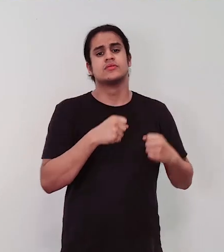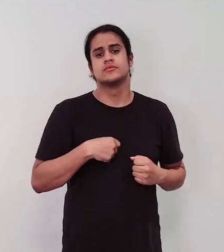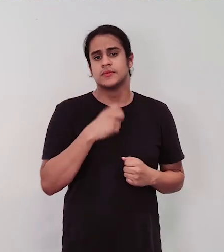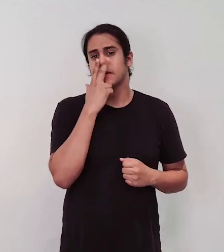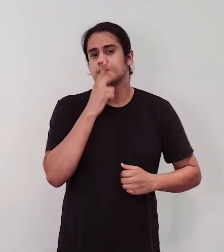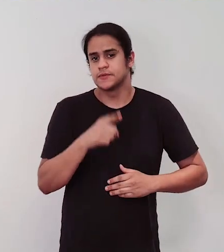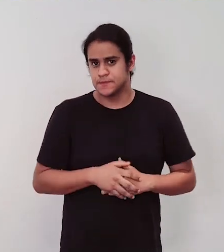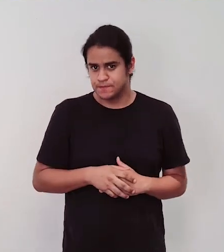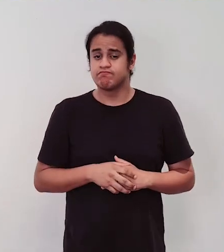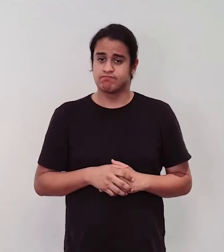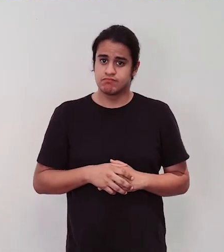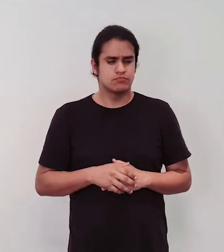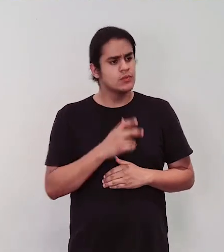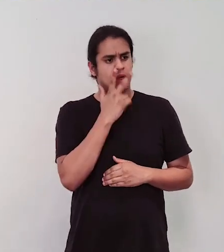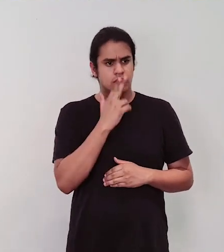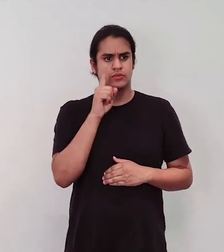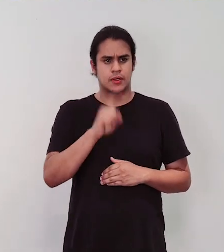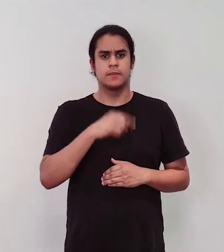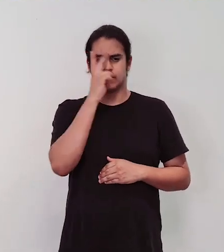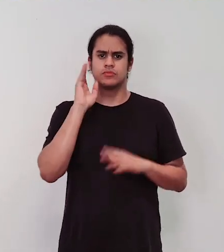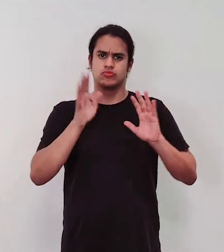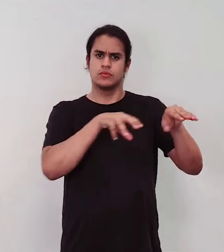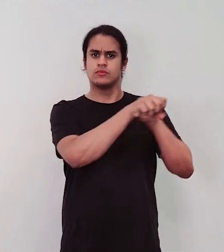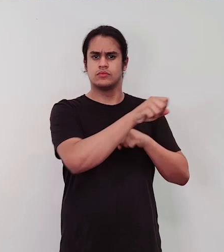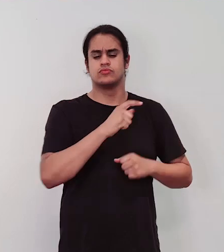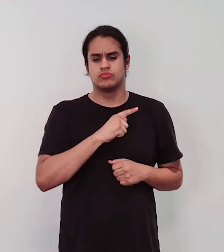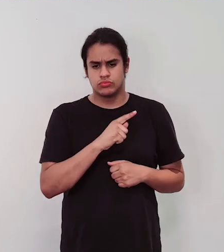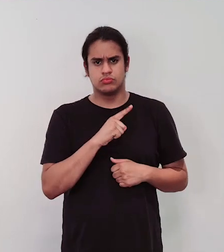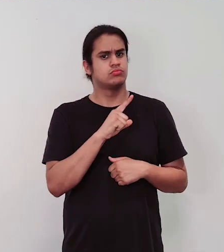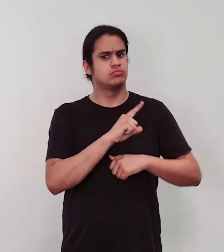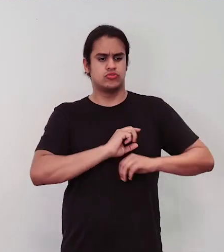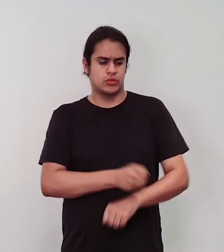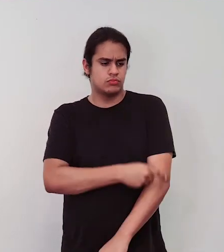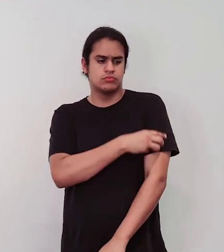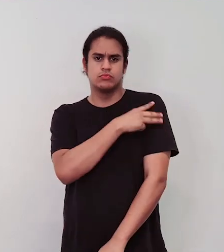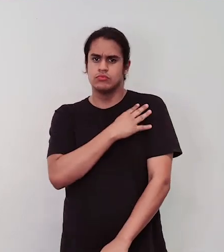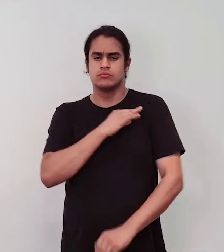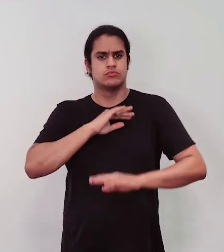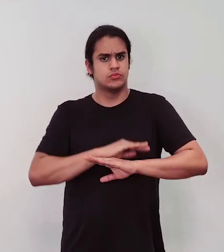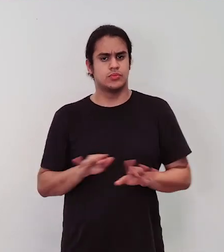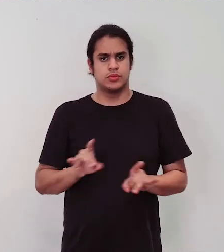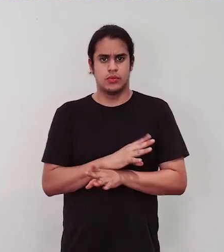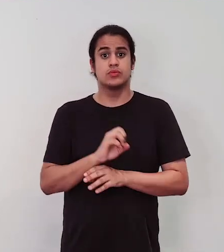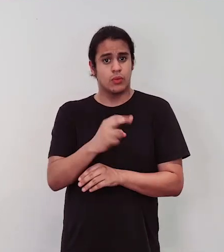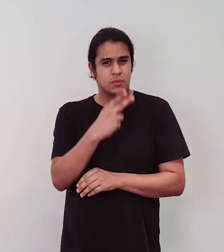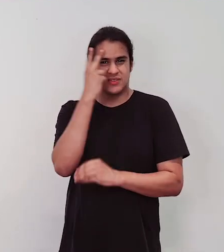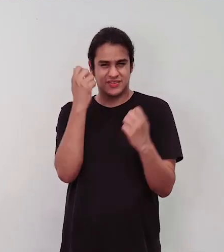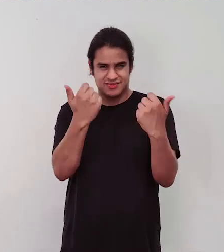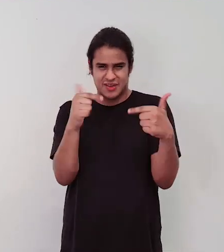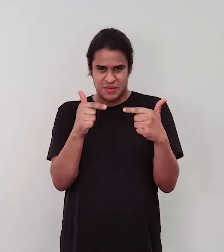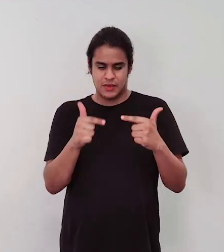vale para tantas pessoas que já se formaram, já passaram pela educação básica ou para os trabalhadores desses espaços,